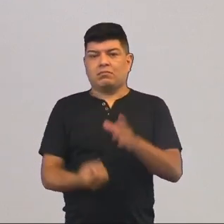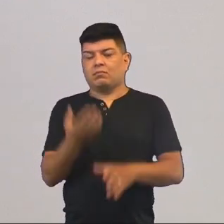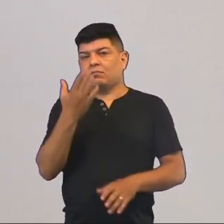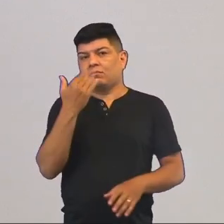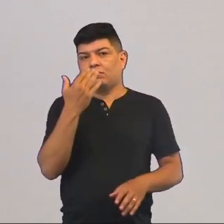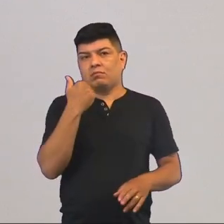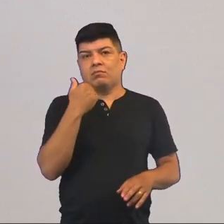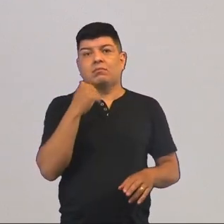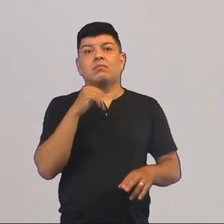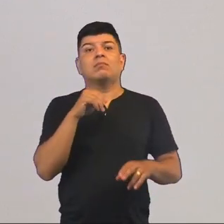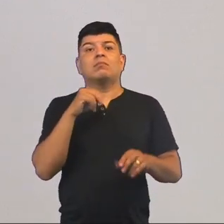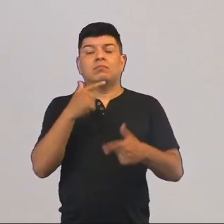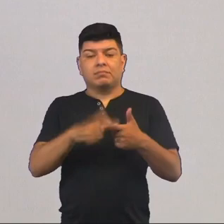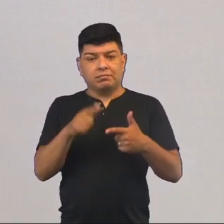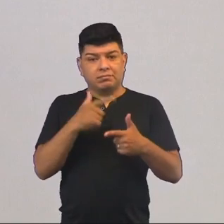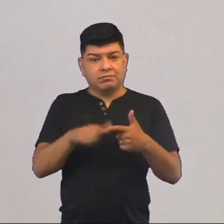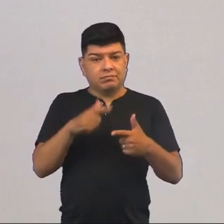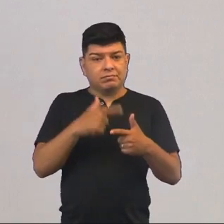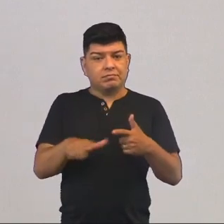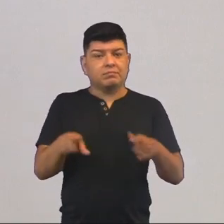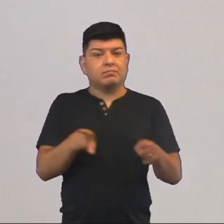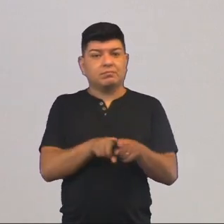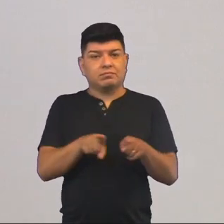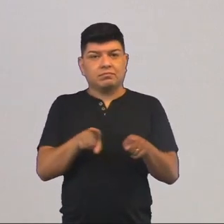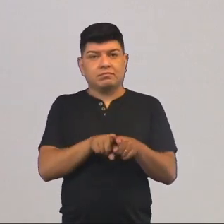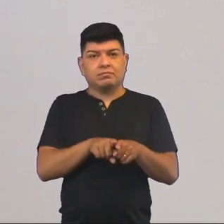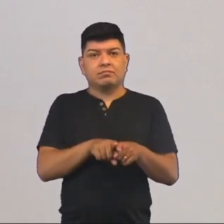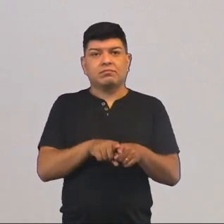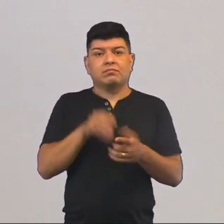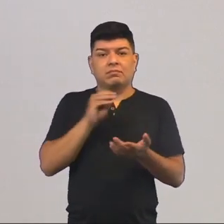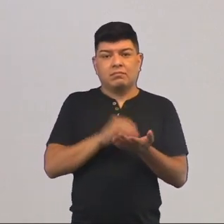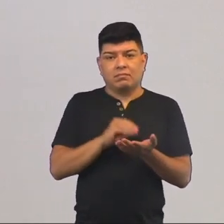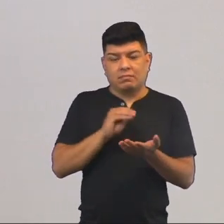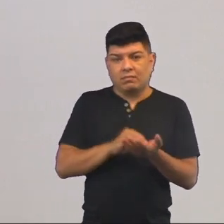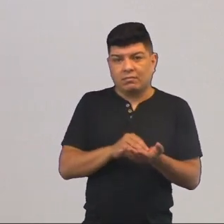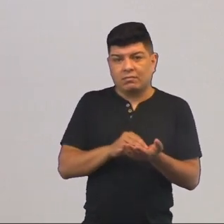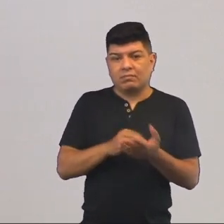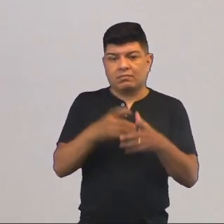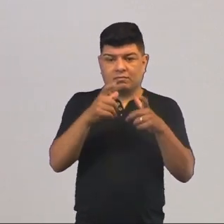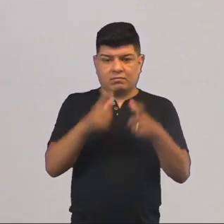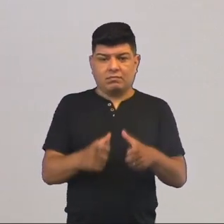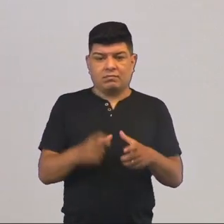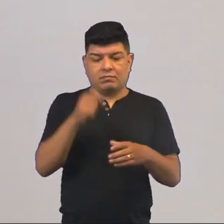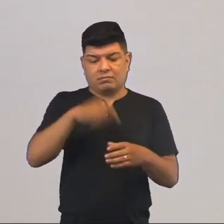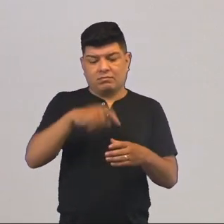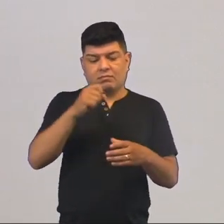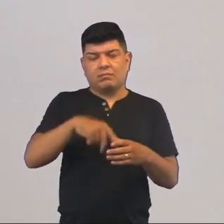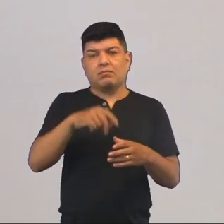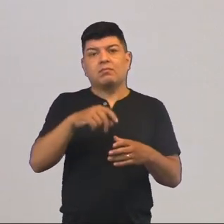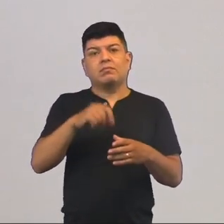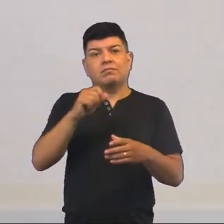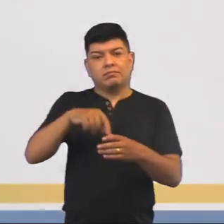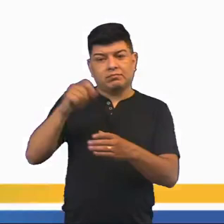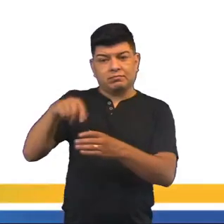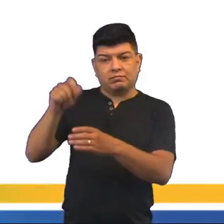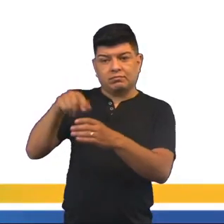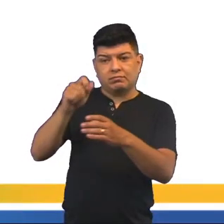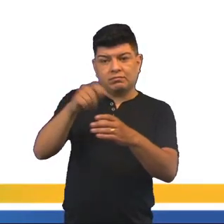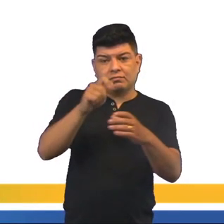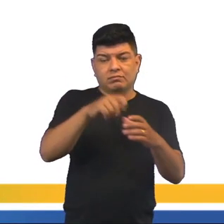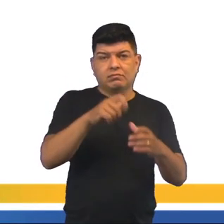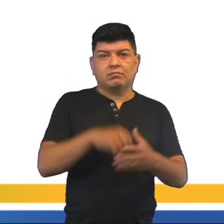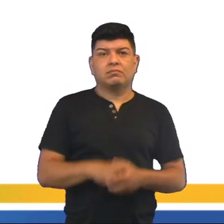de alimento. E que isso seria um problema, inclusive, porque faltaria terras para o plantio, terras para a